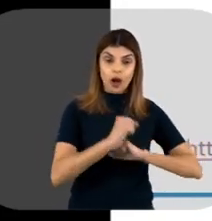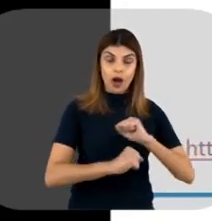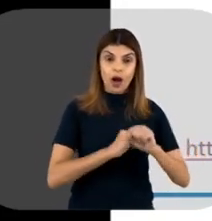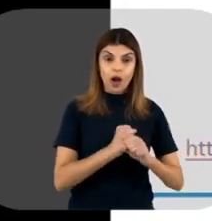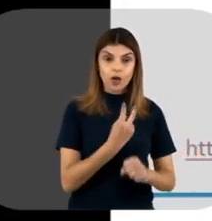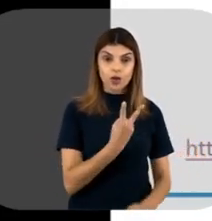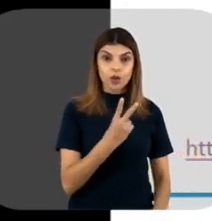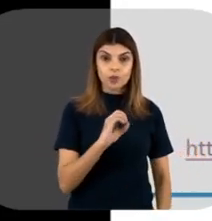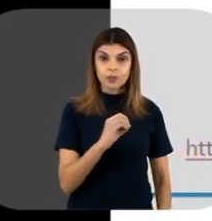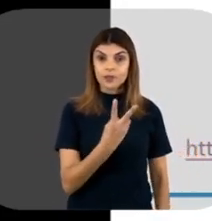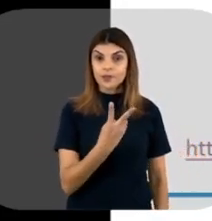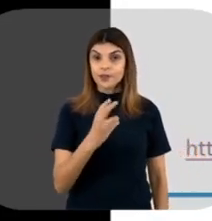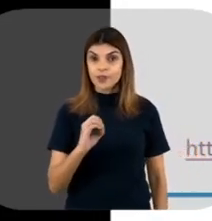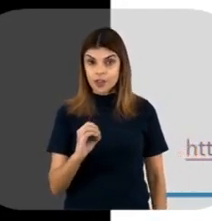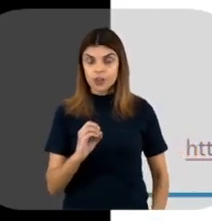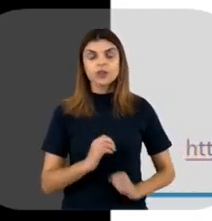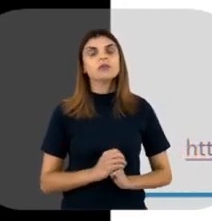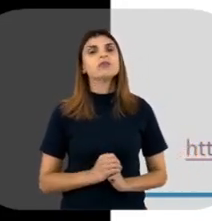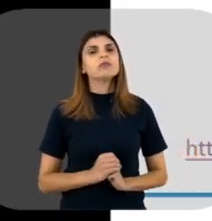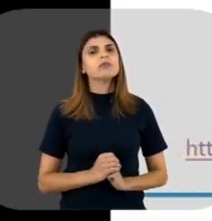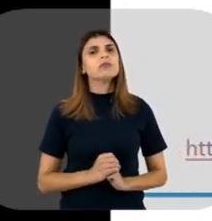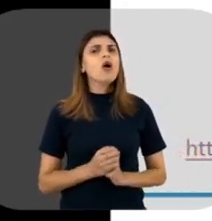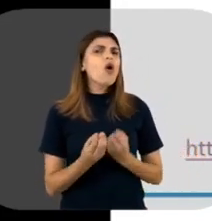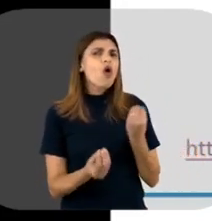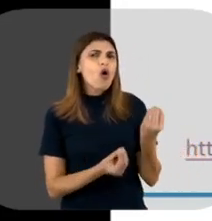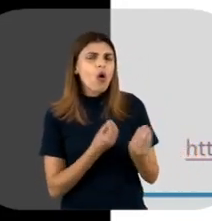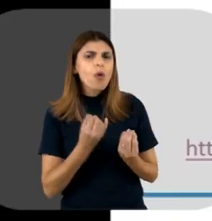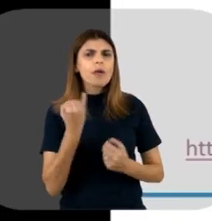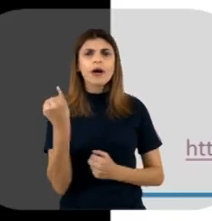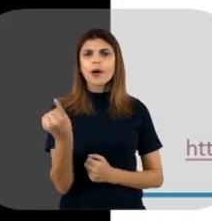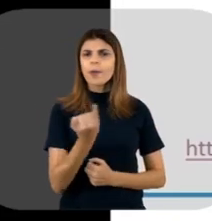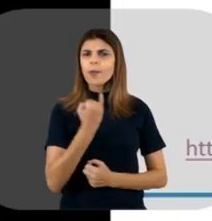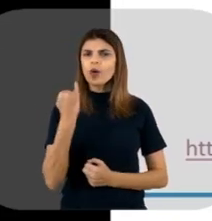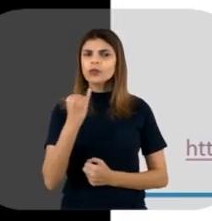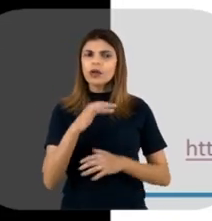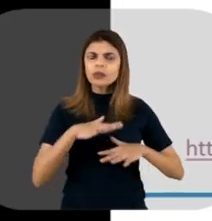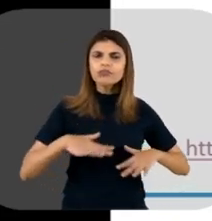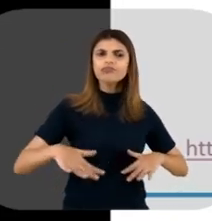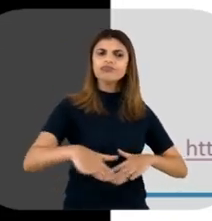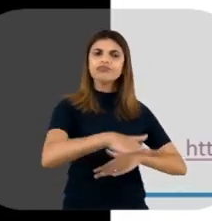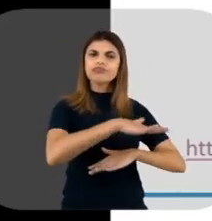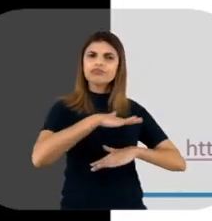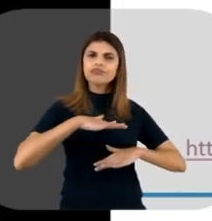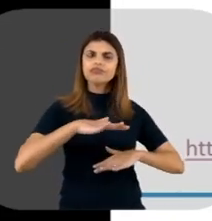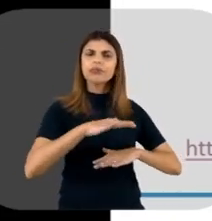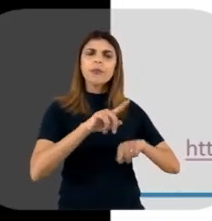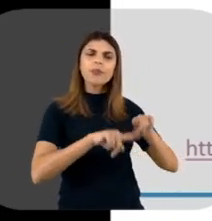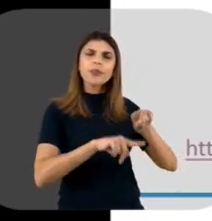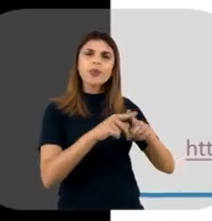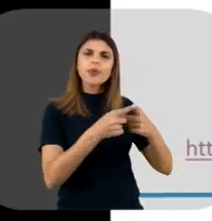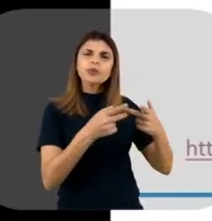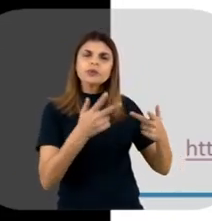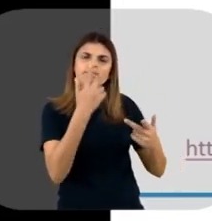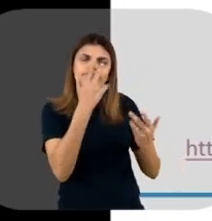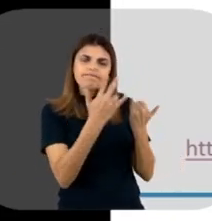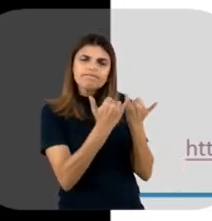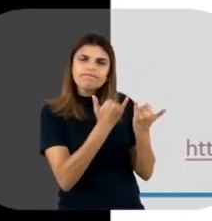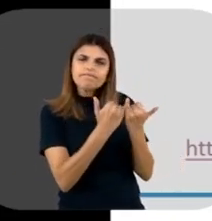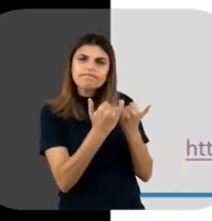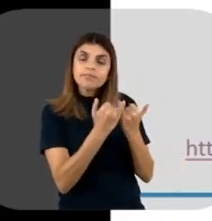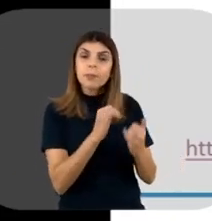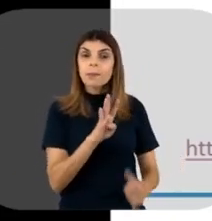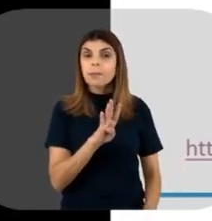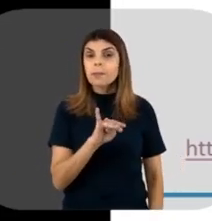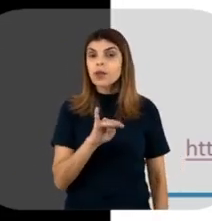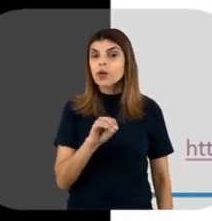e o posicionamento e a importância no mercado desses produtos biosimilares,